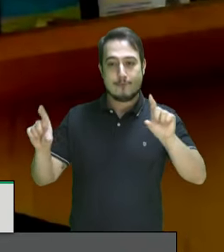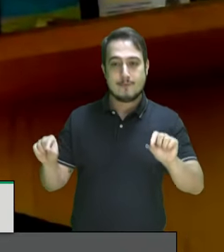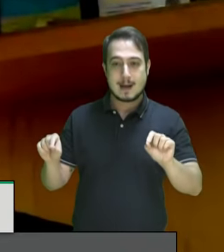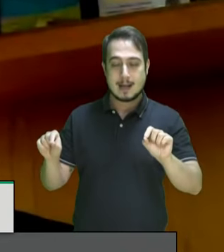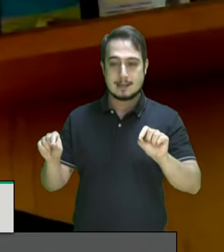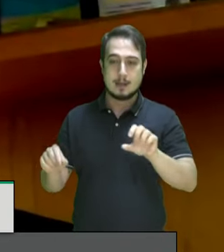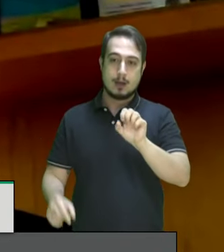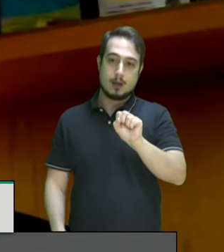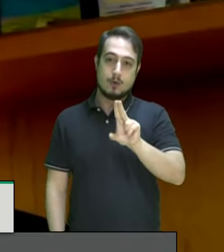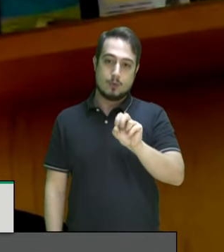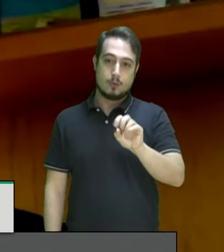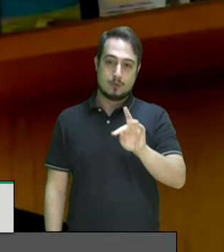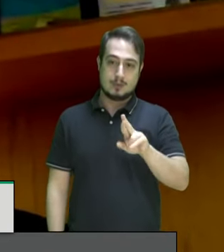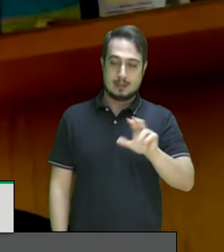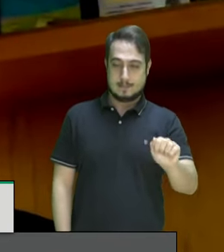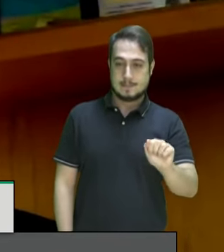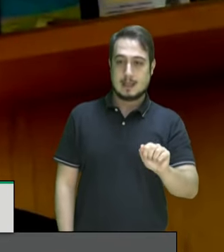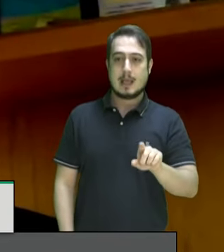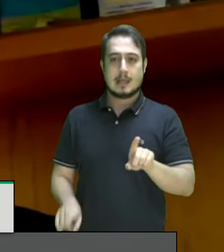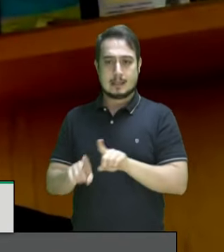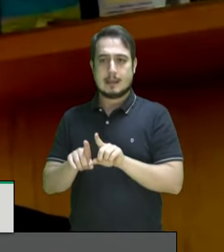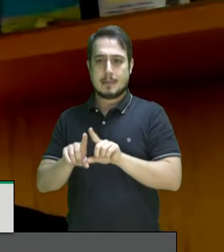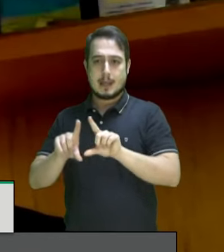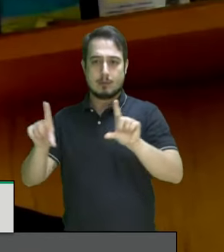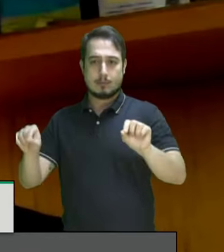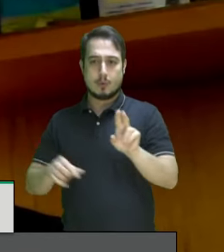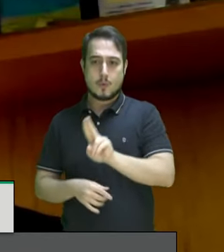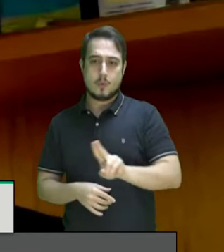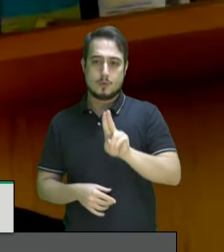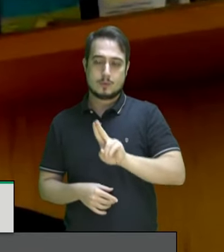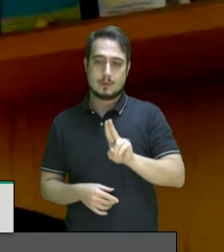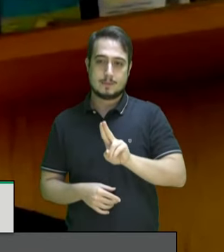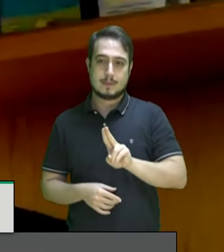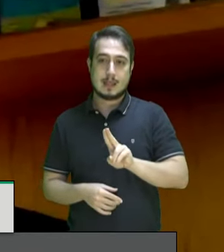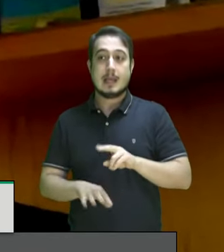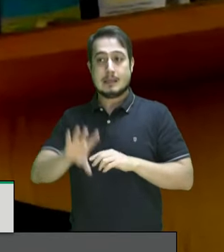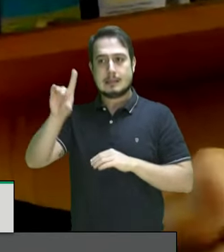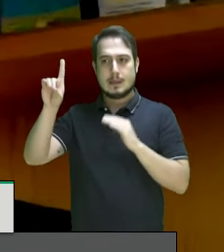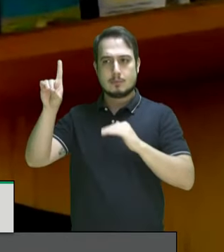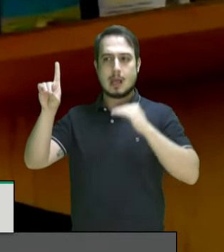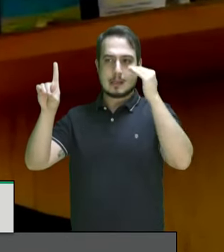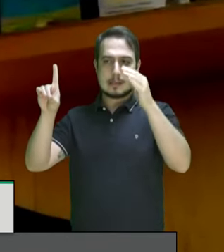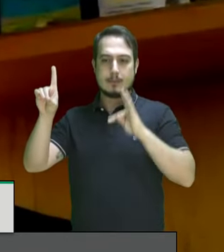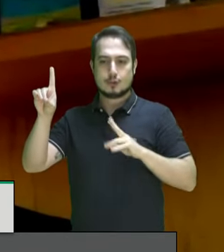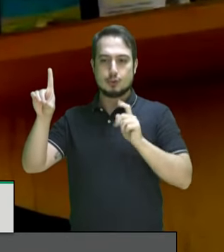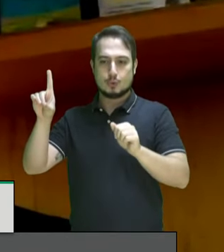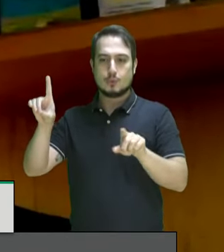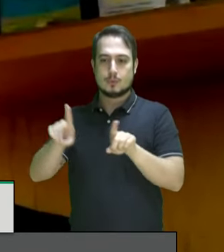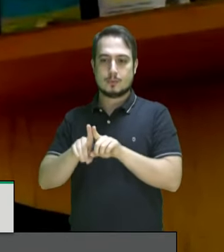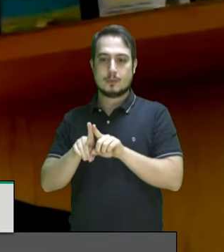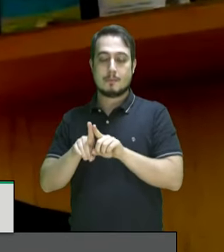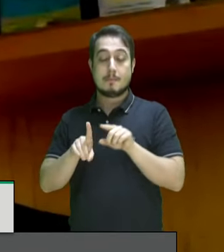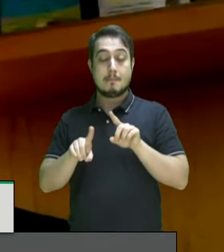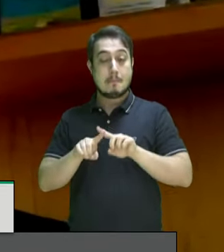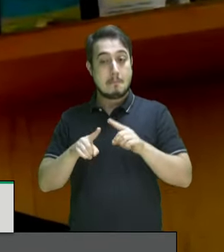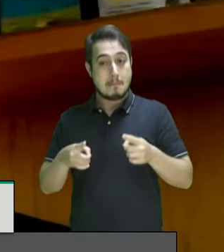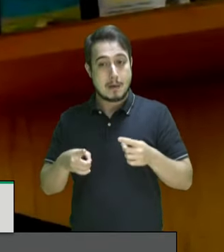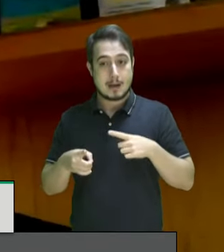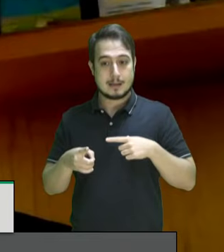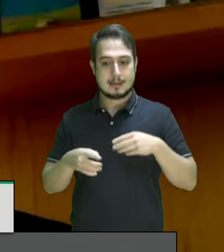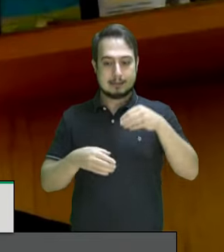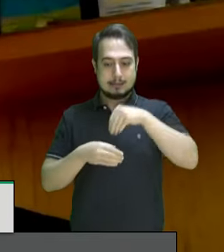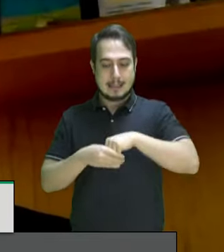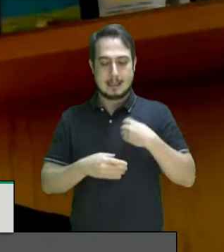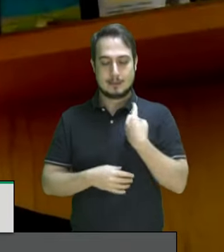que Deus está acima de tudo como nós sabemos que Ele está acima de tudo, mas está sobretudo no